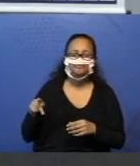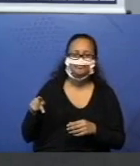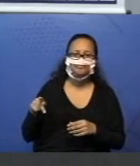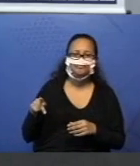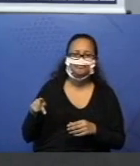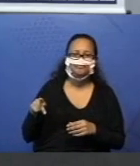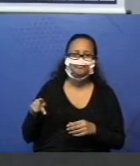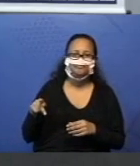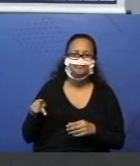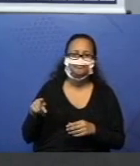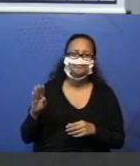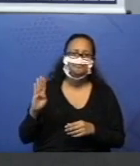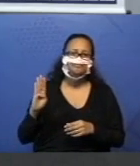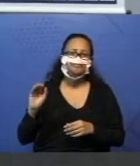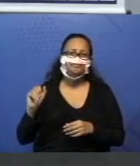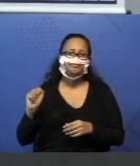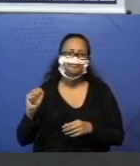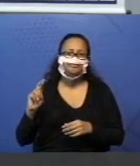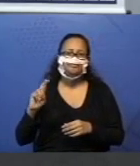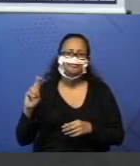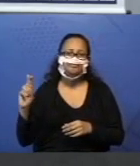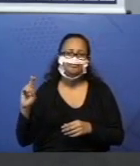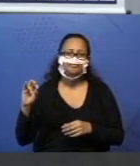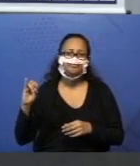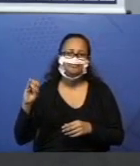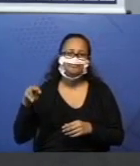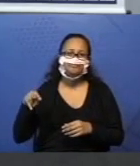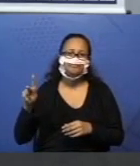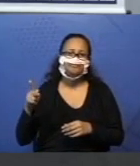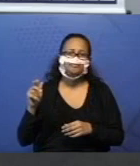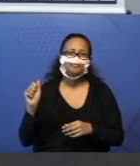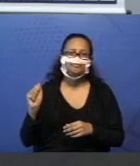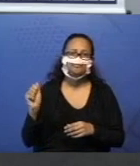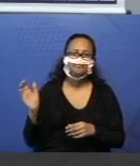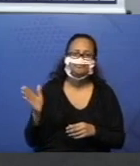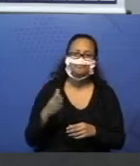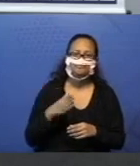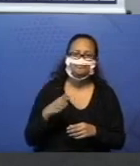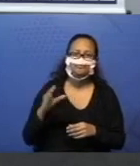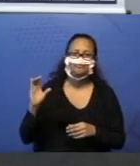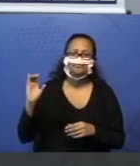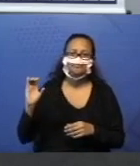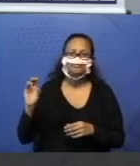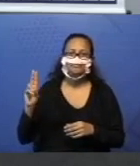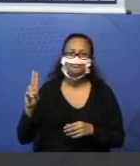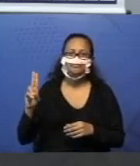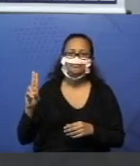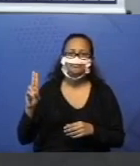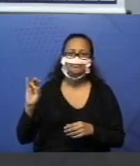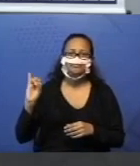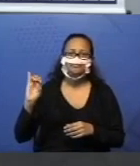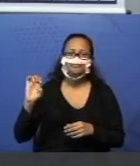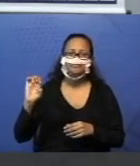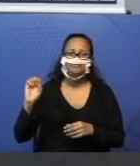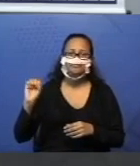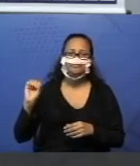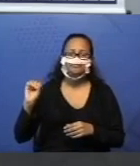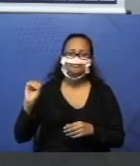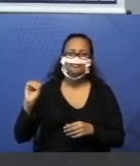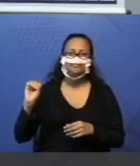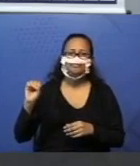Cousiner. Lá no primeiro aninho, você usou um saquinho assim, cheio de barrinhas coloridas,